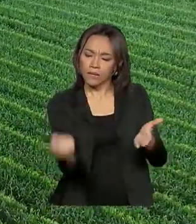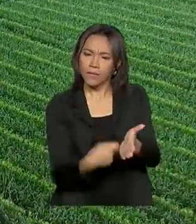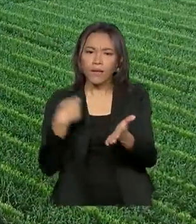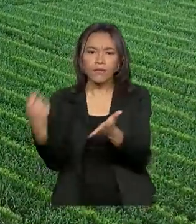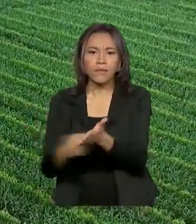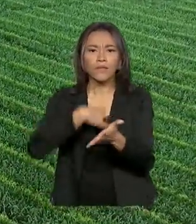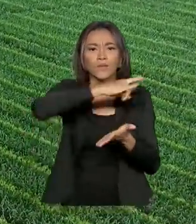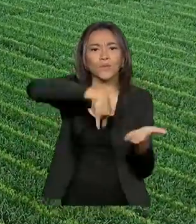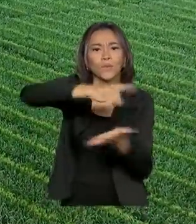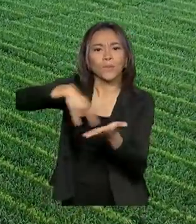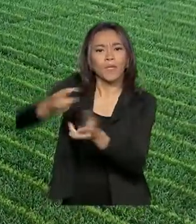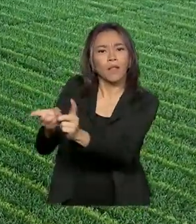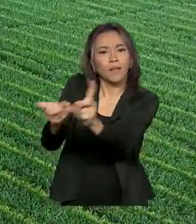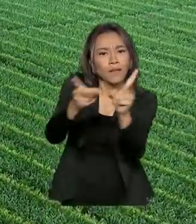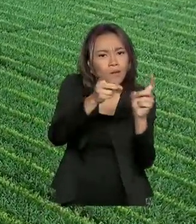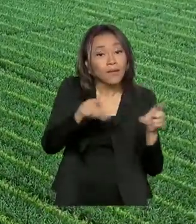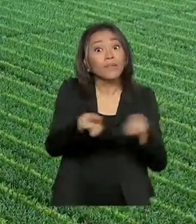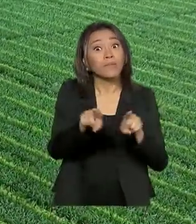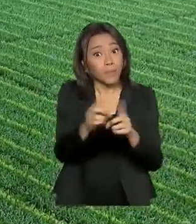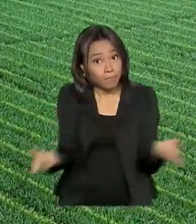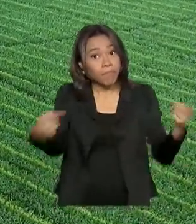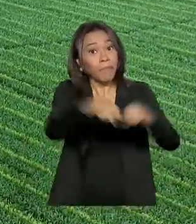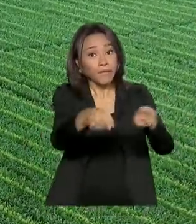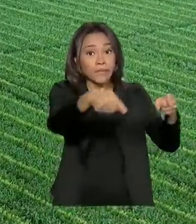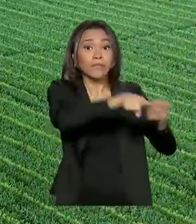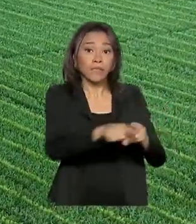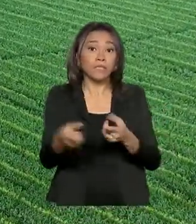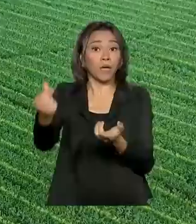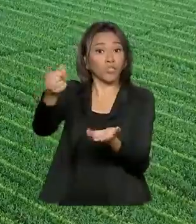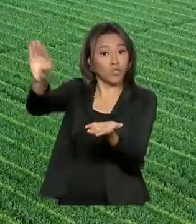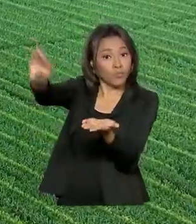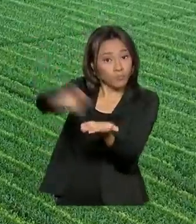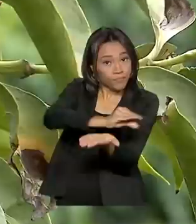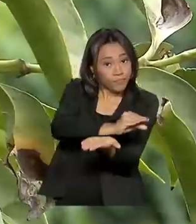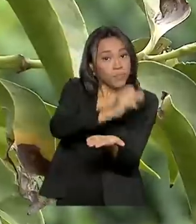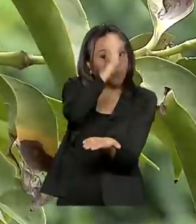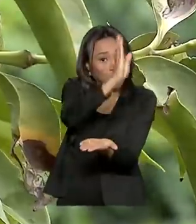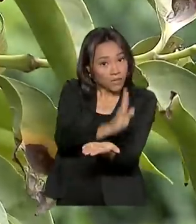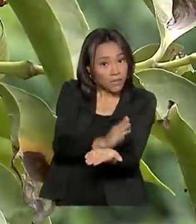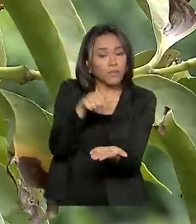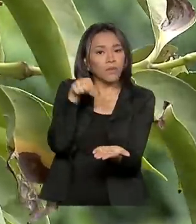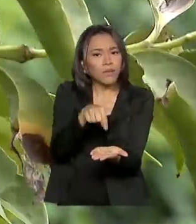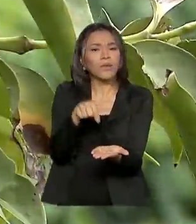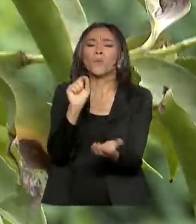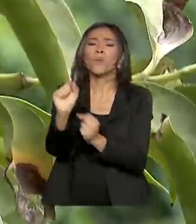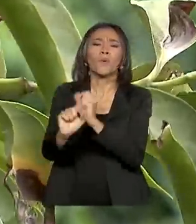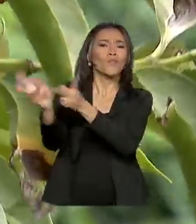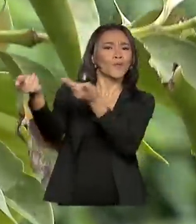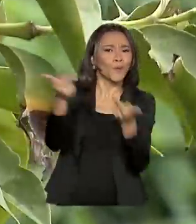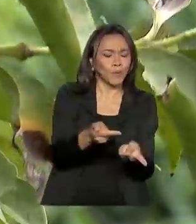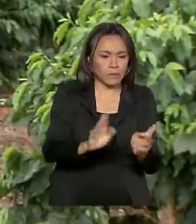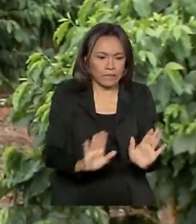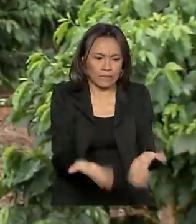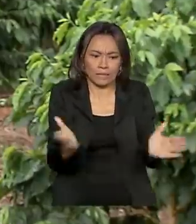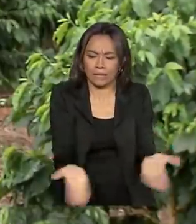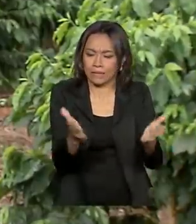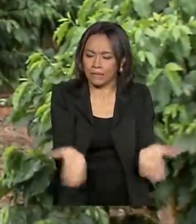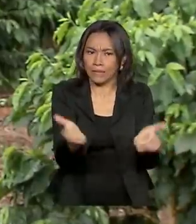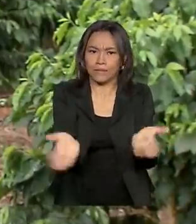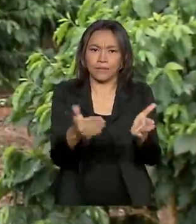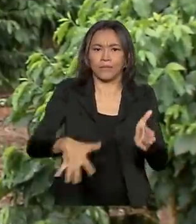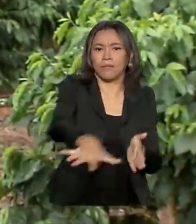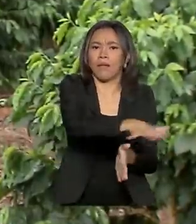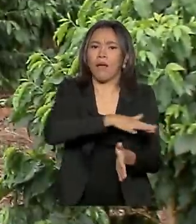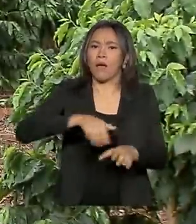acordos comerciais e parcerias para investimentos estrangeiros no Brasil, que trouxeram estímulo à produtividade